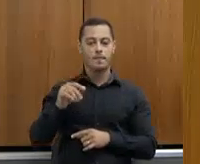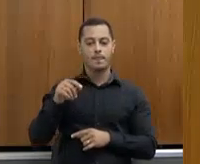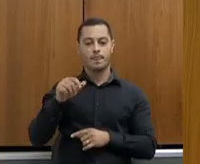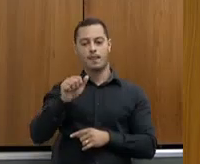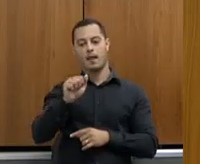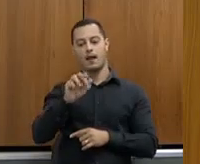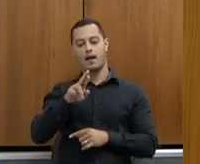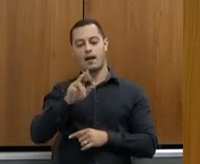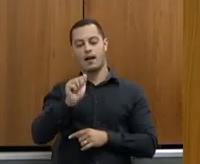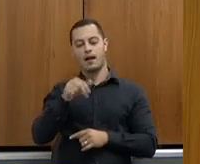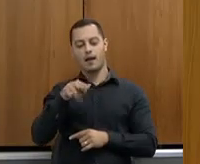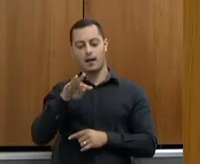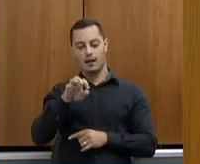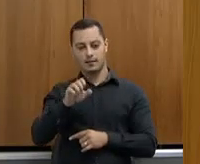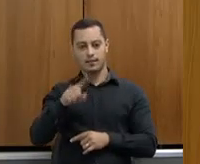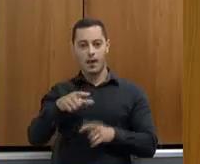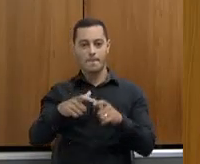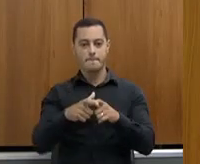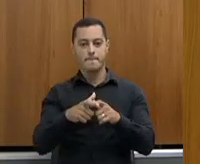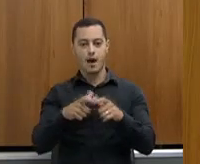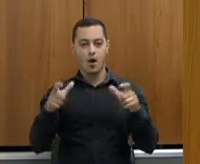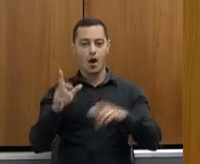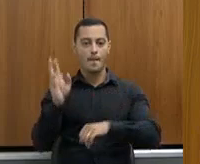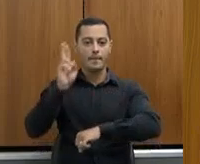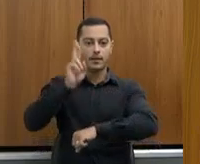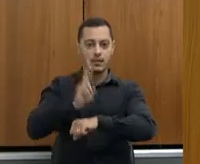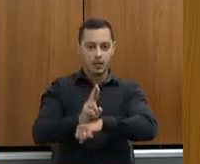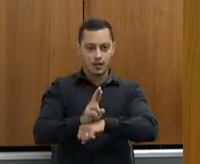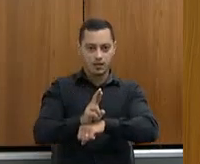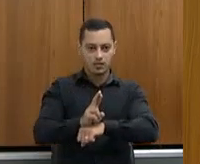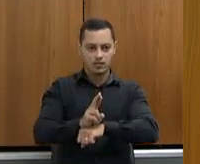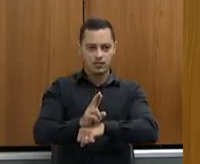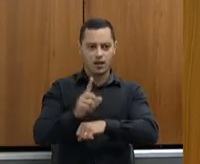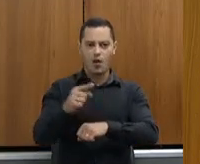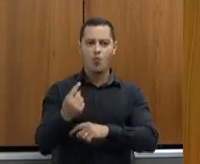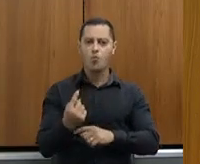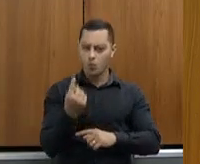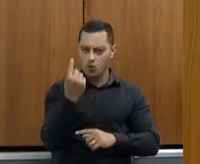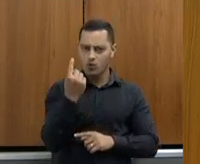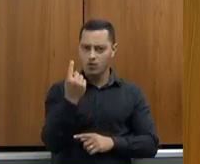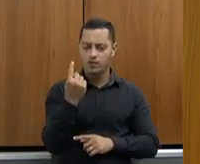agronegócio aqui da nossa Assembleia, o maior não, acho que é quase o único.